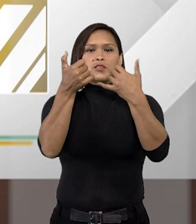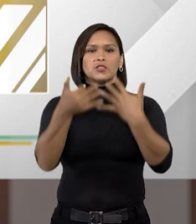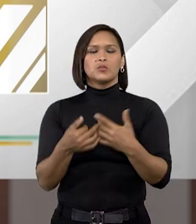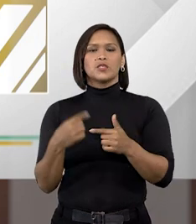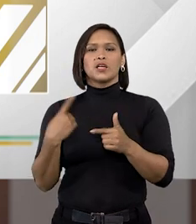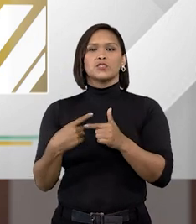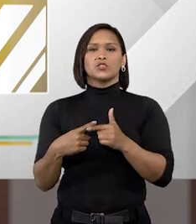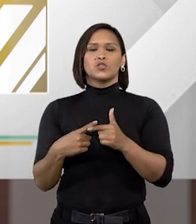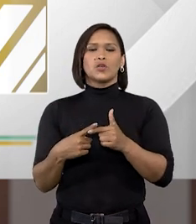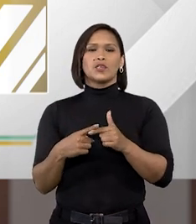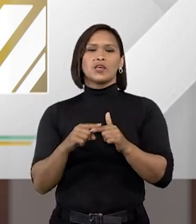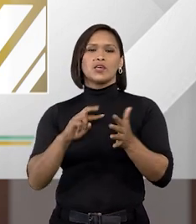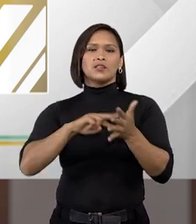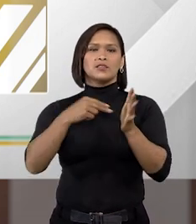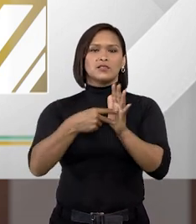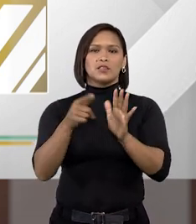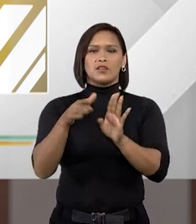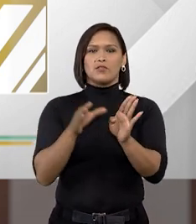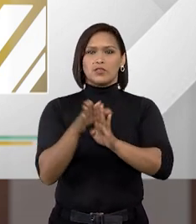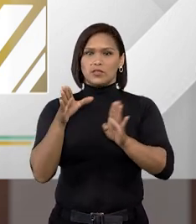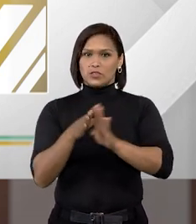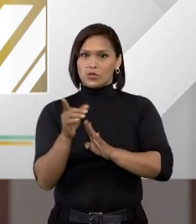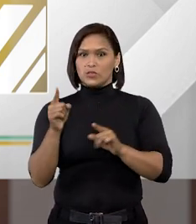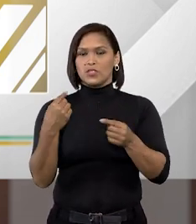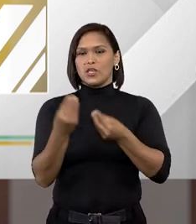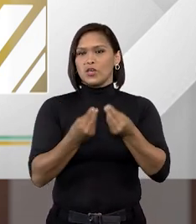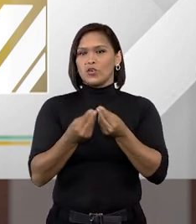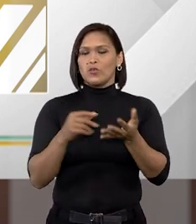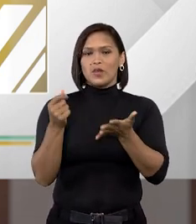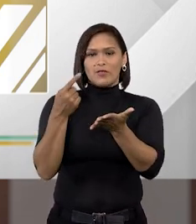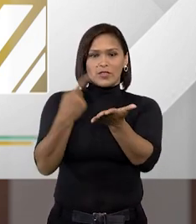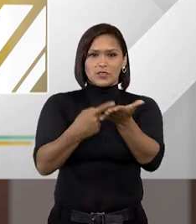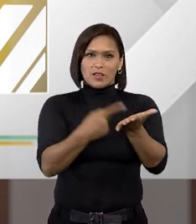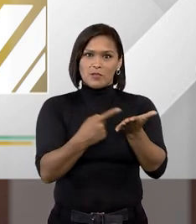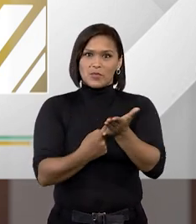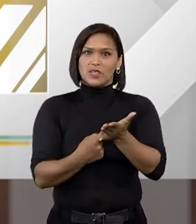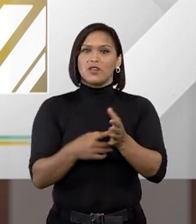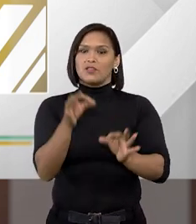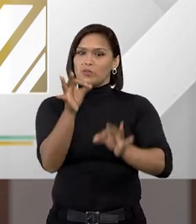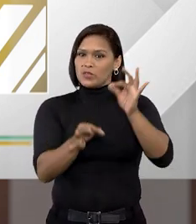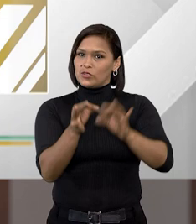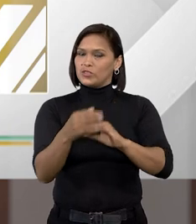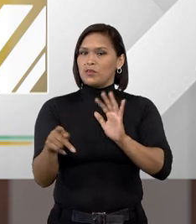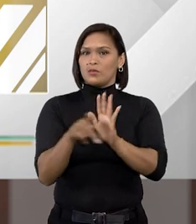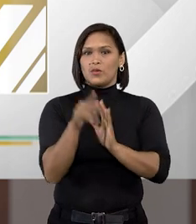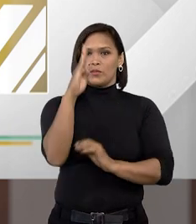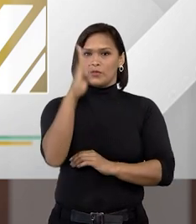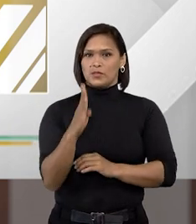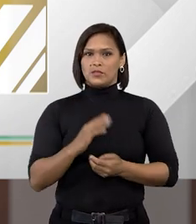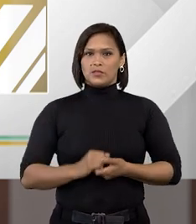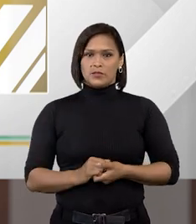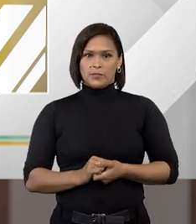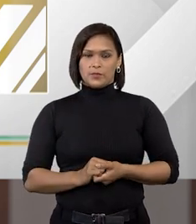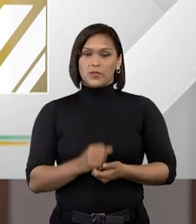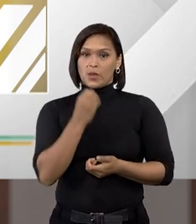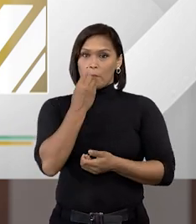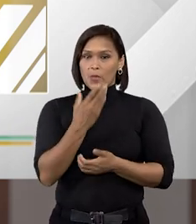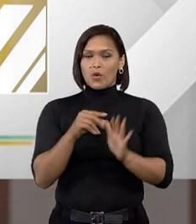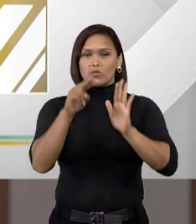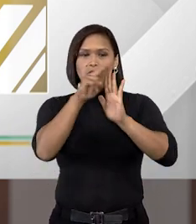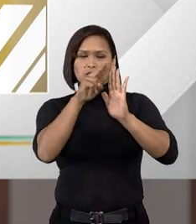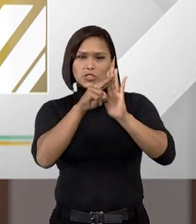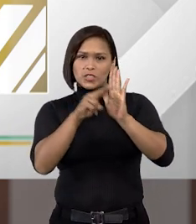explicasse para a gente do que se trata essa recomendação e como ela vem sendo aplicada pelo Judiciário Brasileiro Bom as